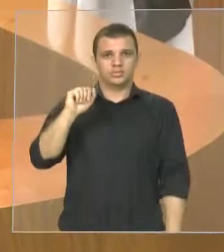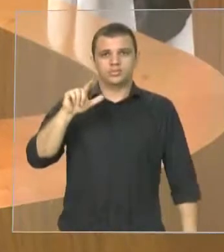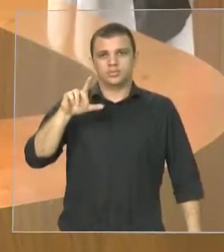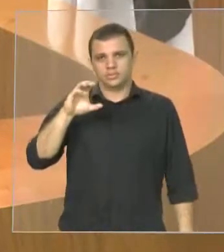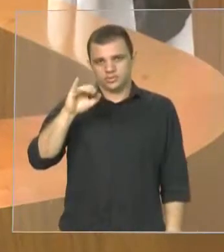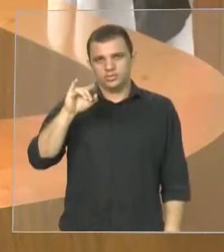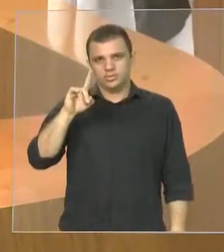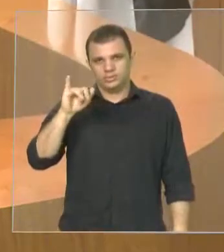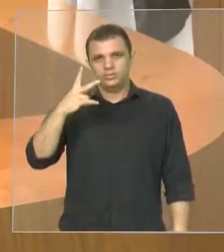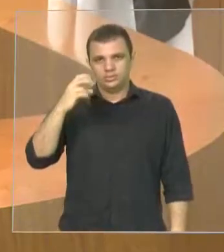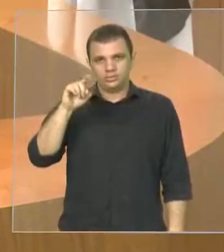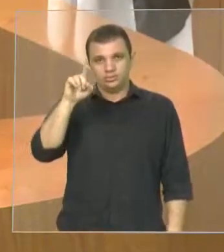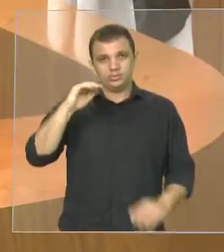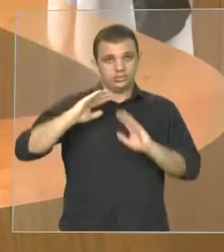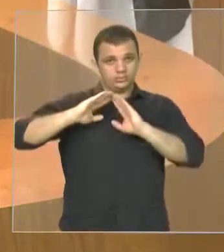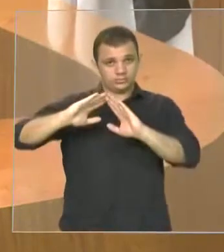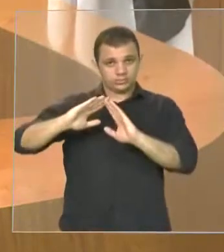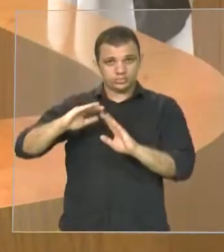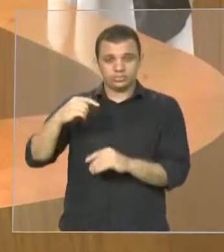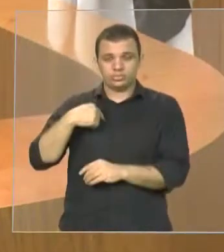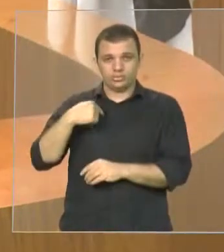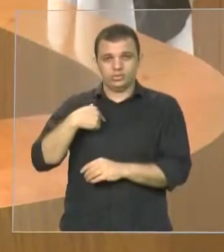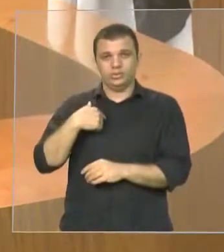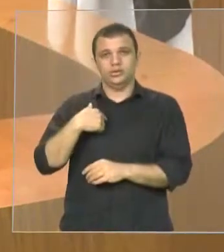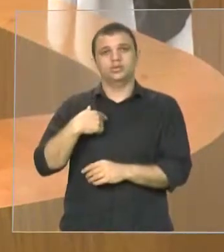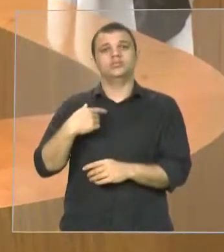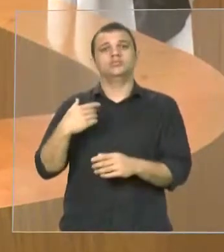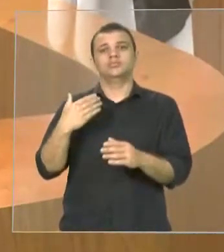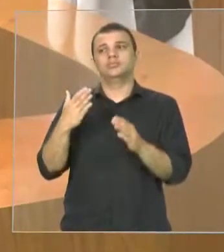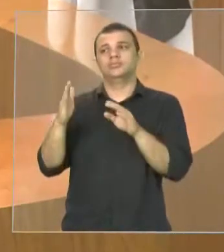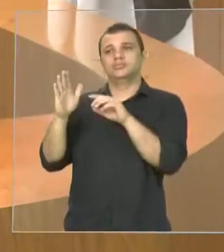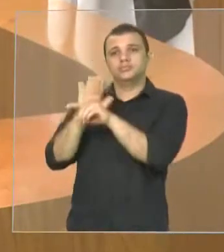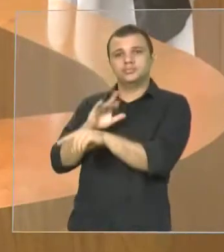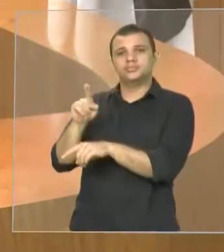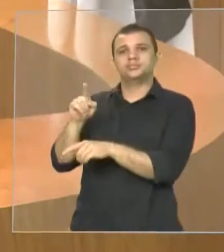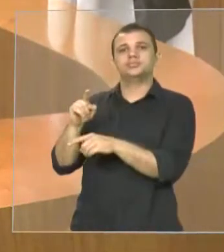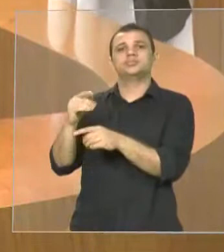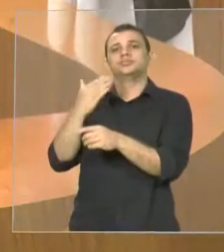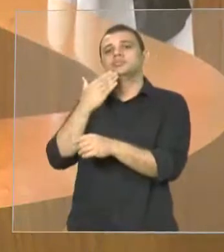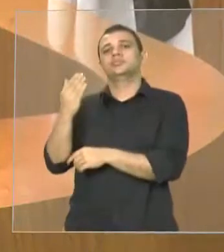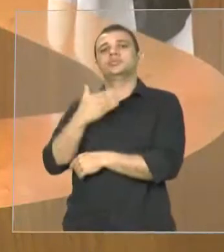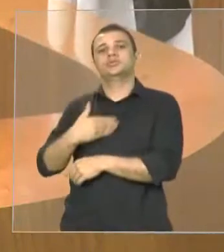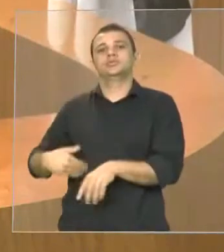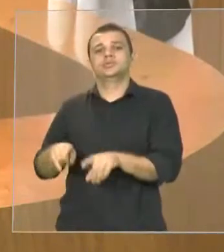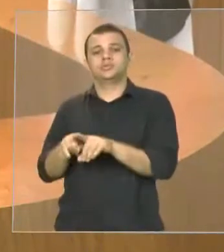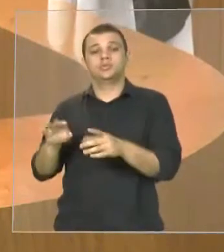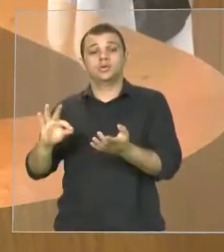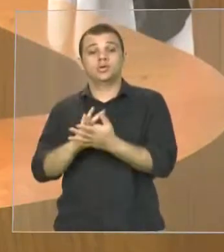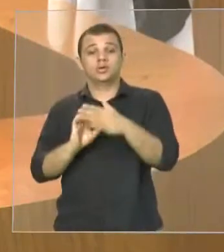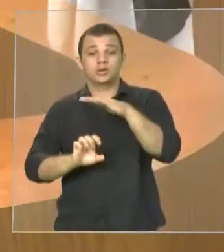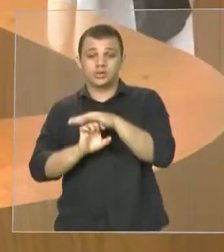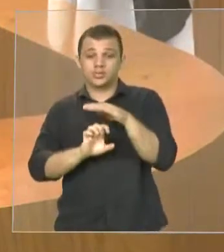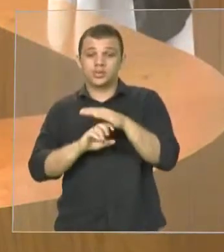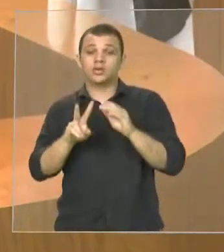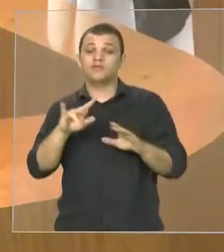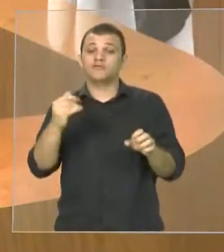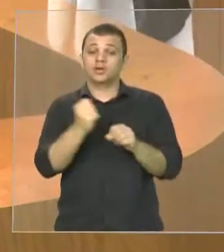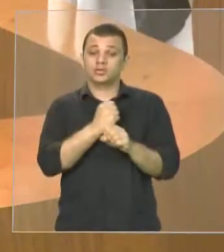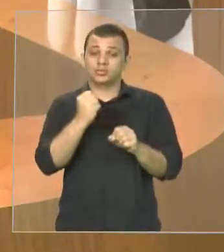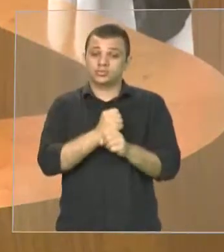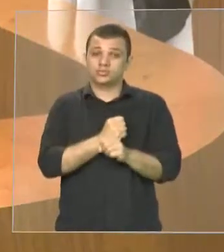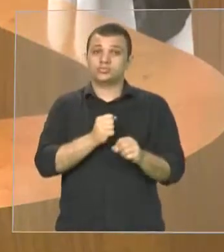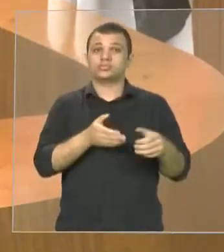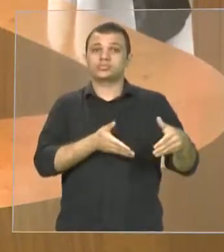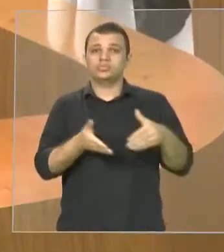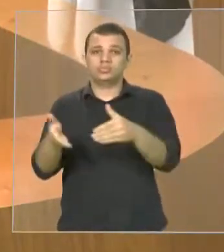autorização da contratação da empresa para execução da construção da rodovia que liga Primeira Cruz a Santamaro a